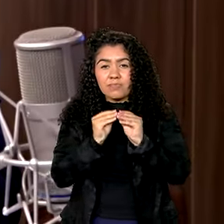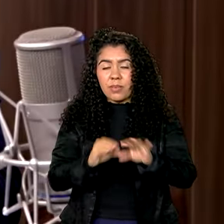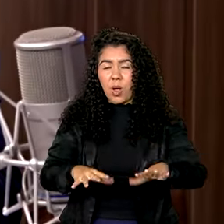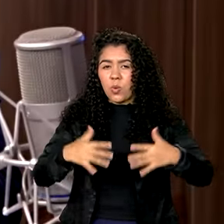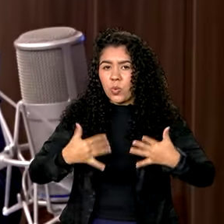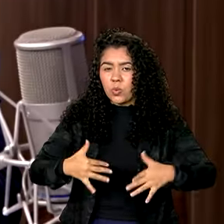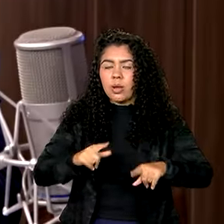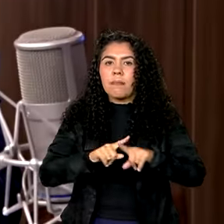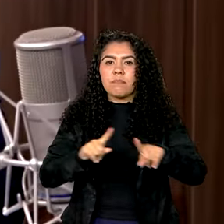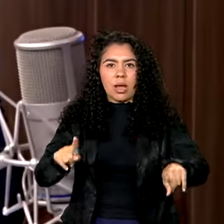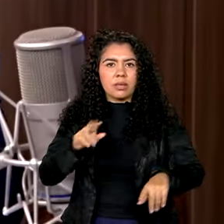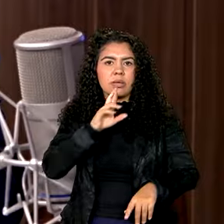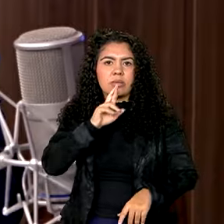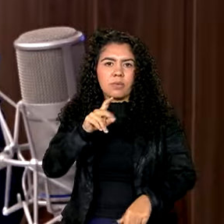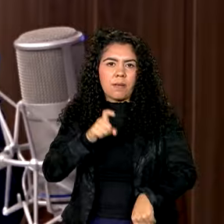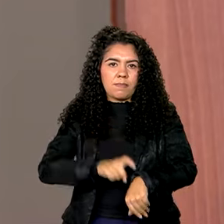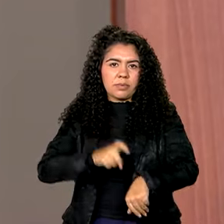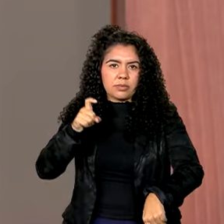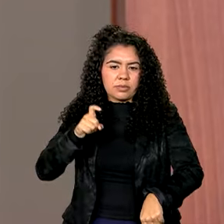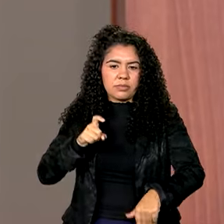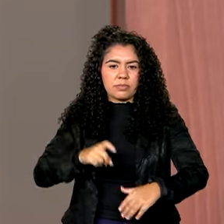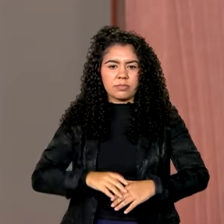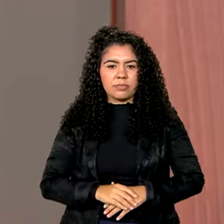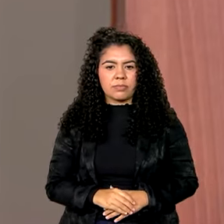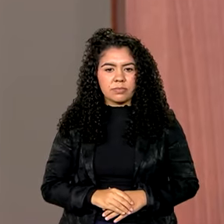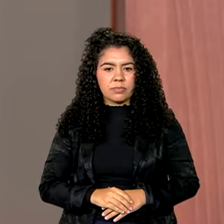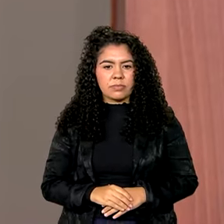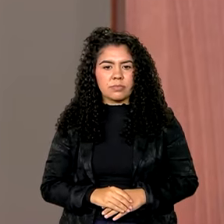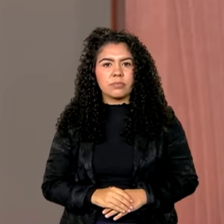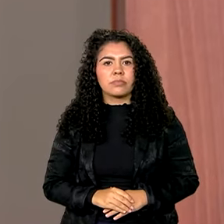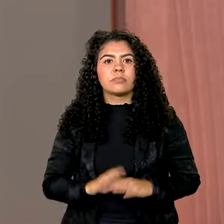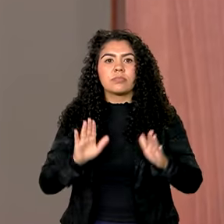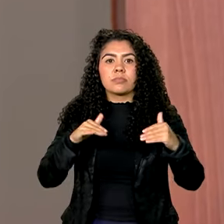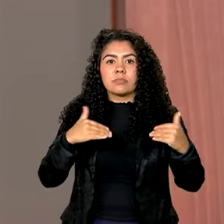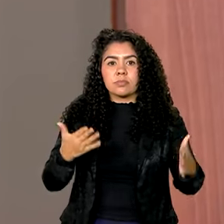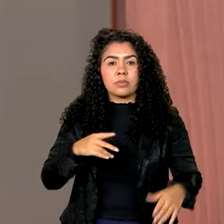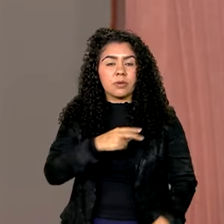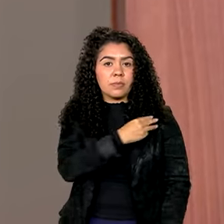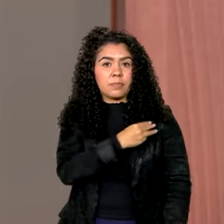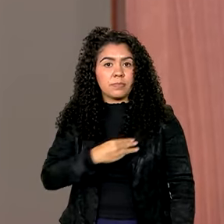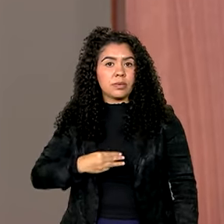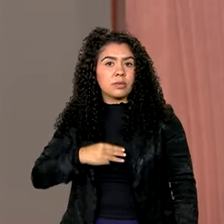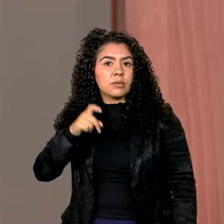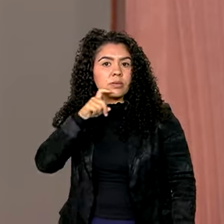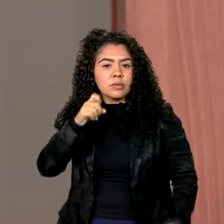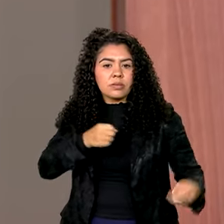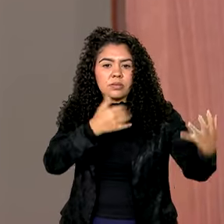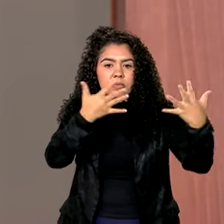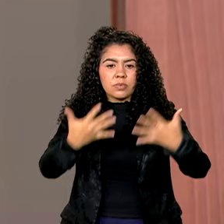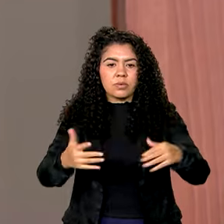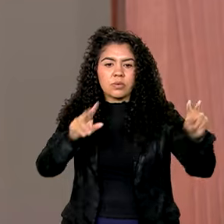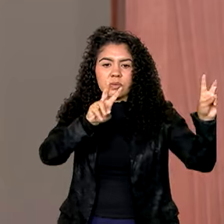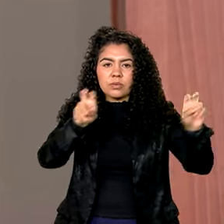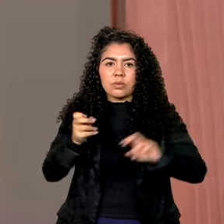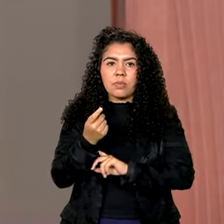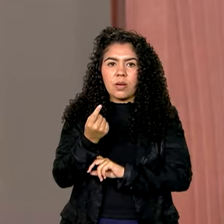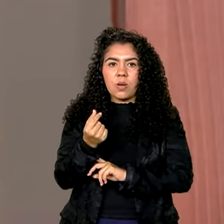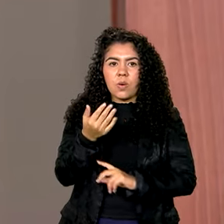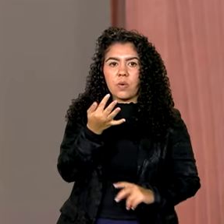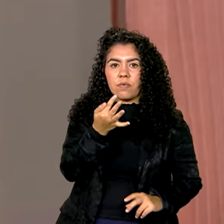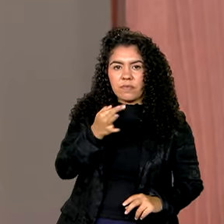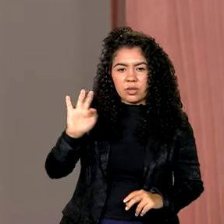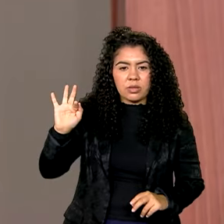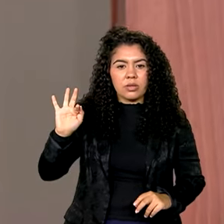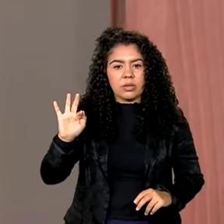resposta também foi rápida. Então, o ministro Renan Filho também falou dos recursos federais que a pasta